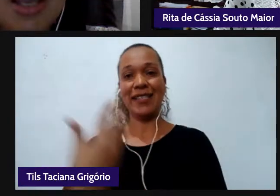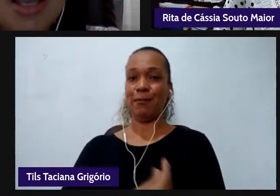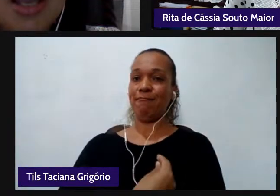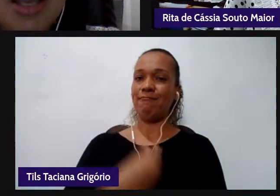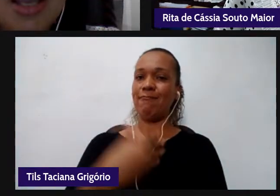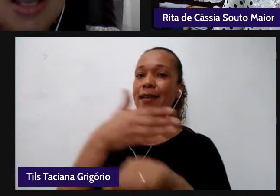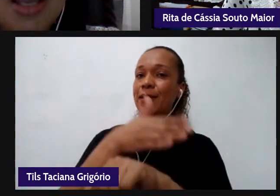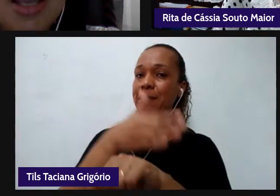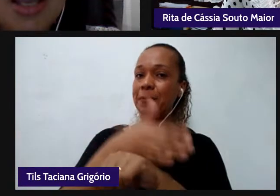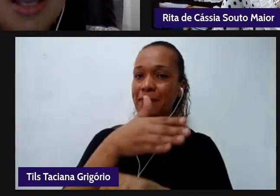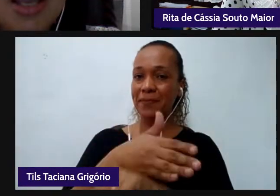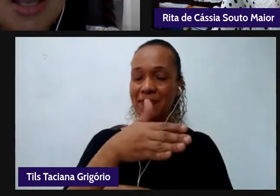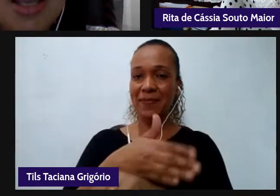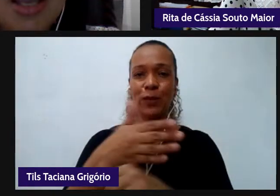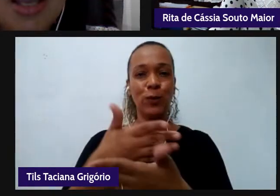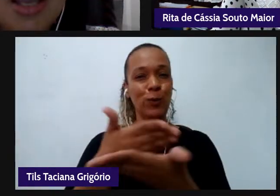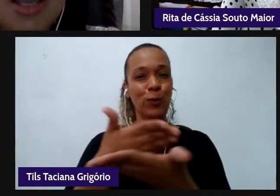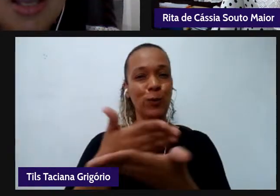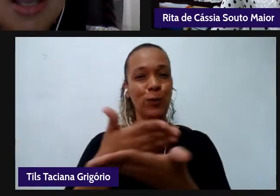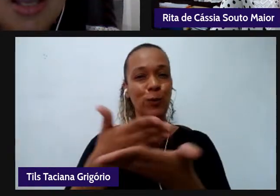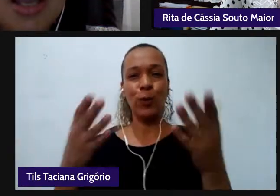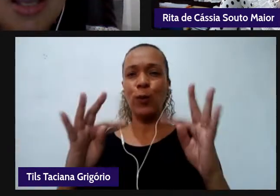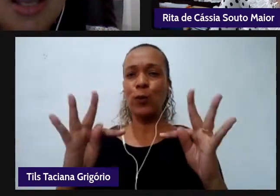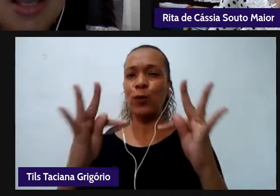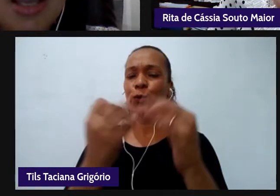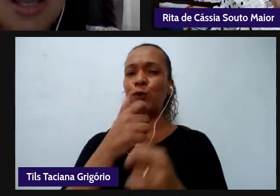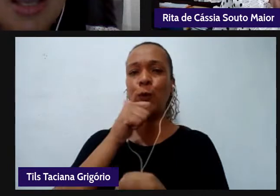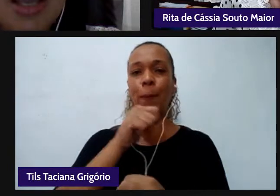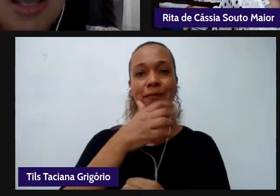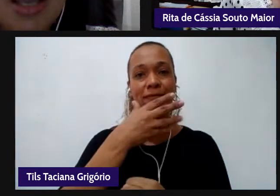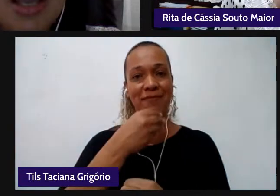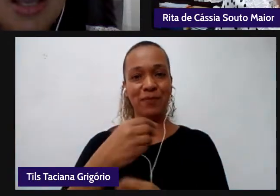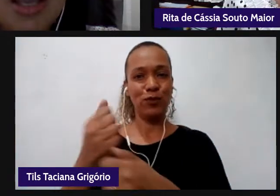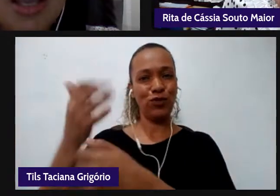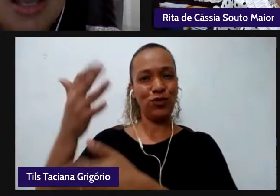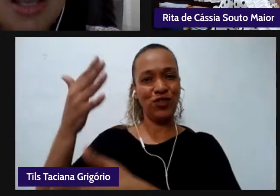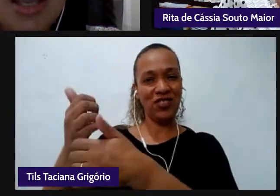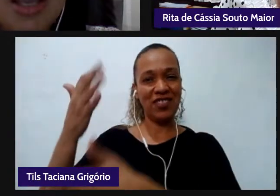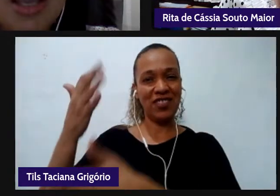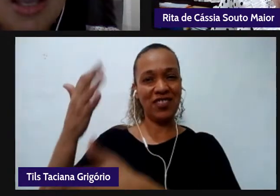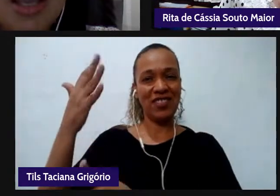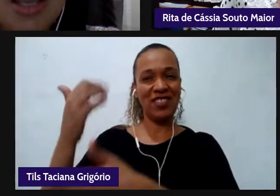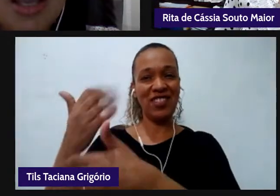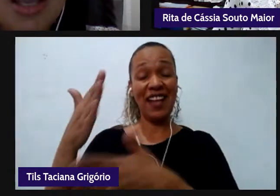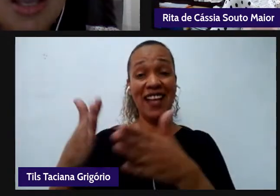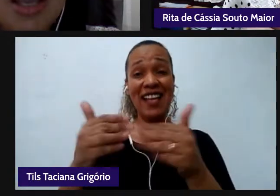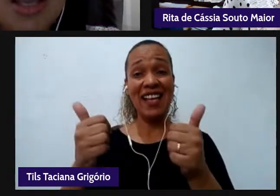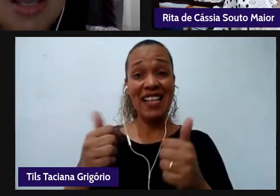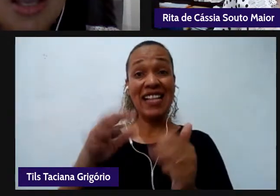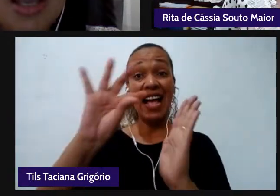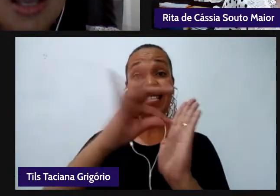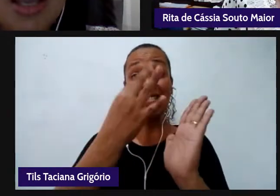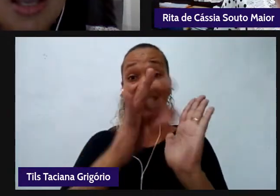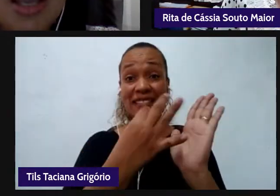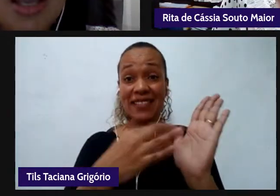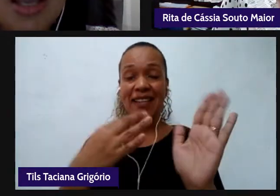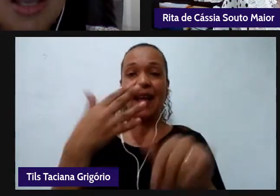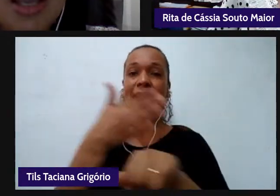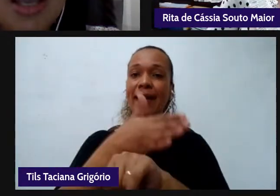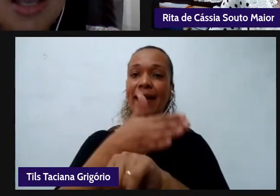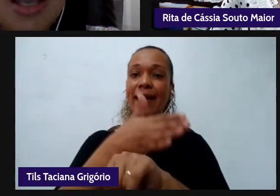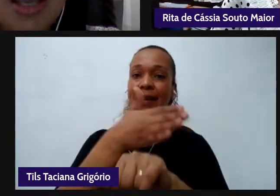de todos e de todas aqui no chat por favor assinem a lista né tem um